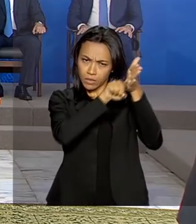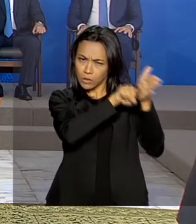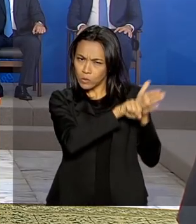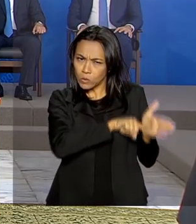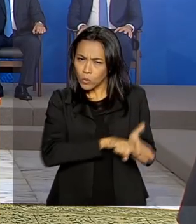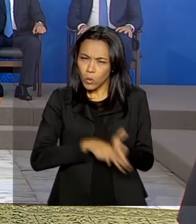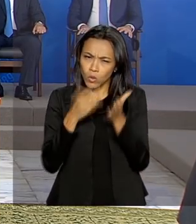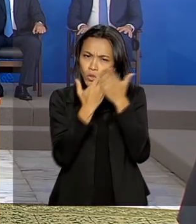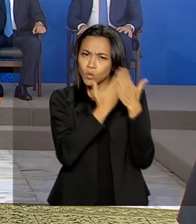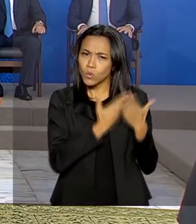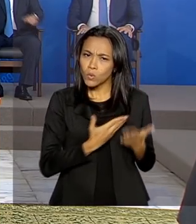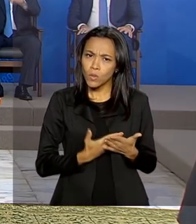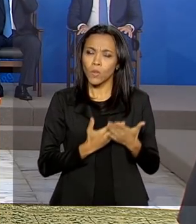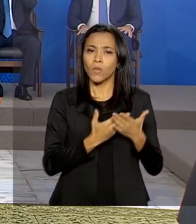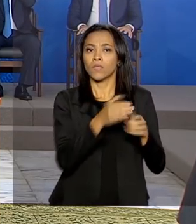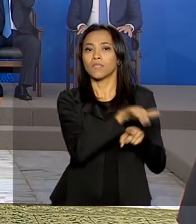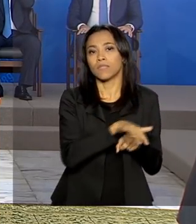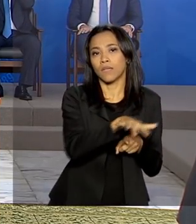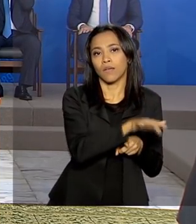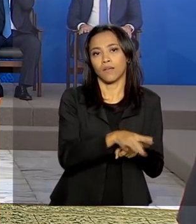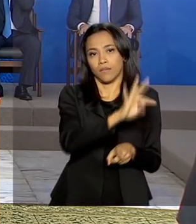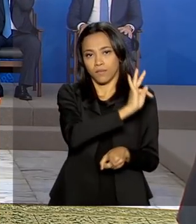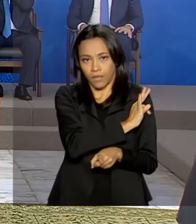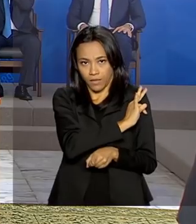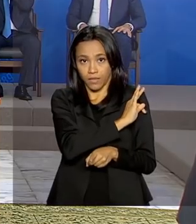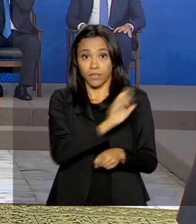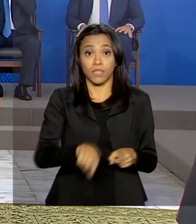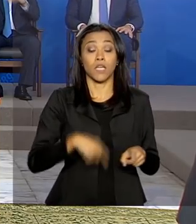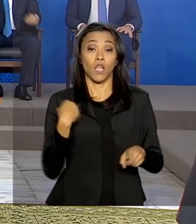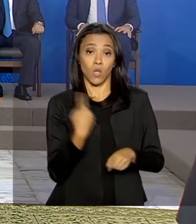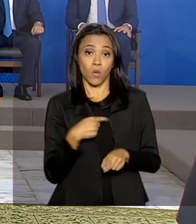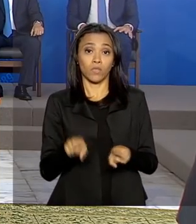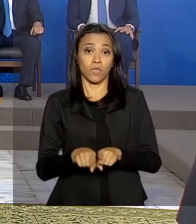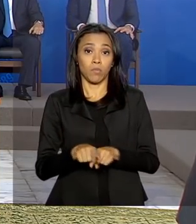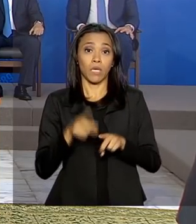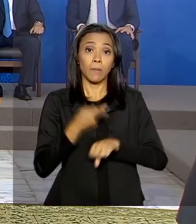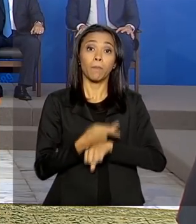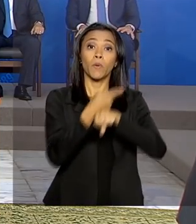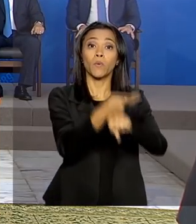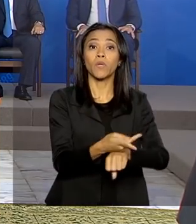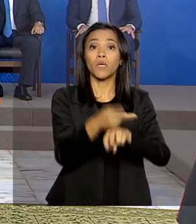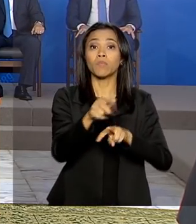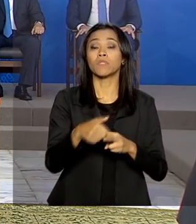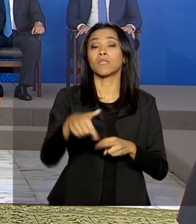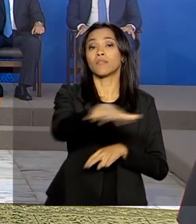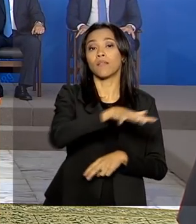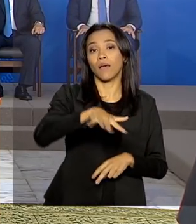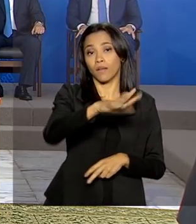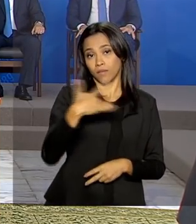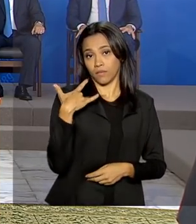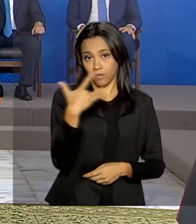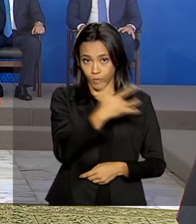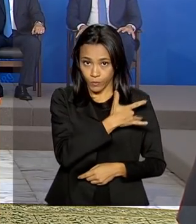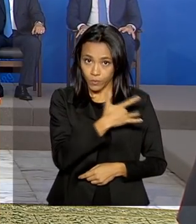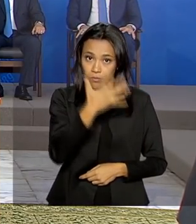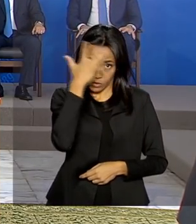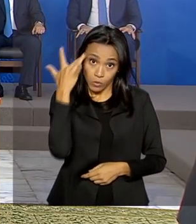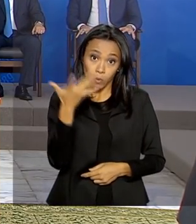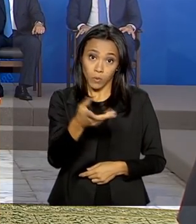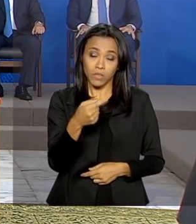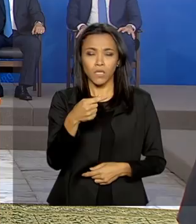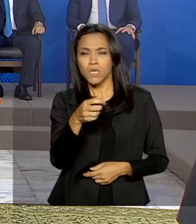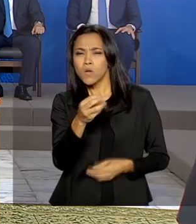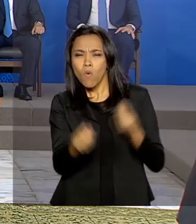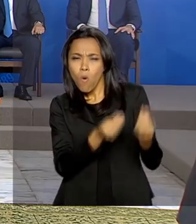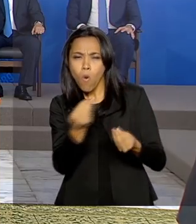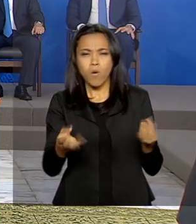da parte técnica, no sentido. Procuramos também gente da área de saúde para ver a que ponto